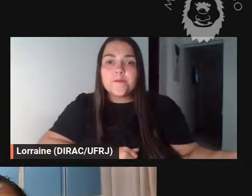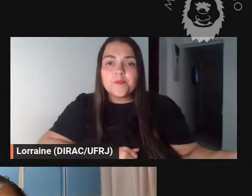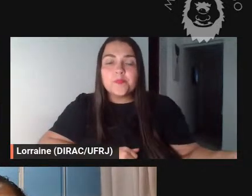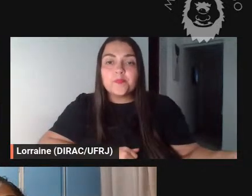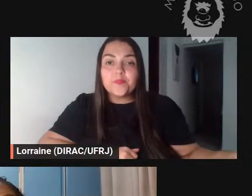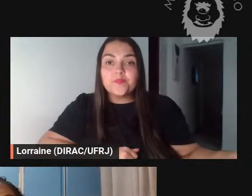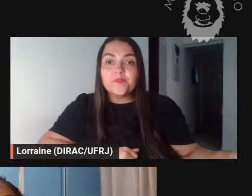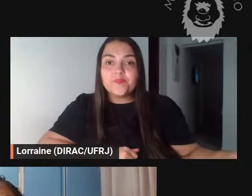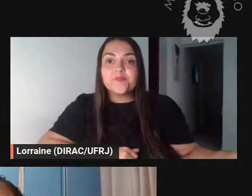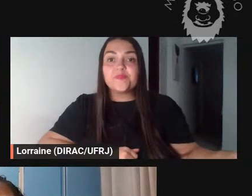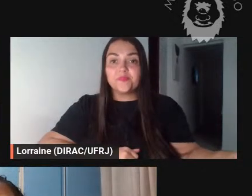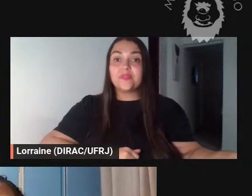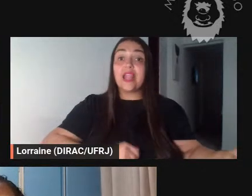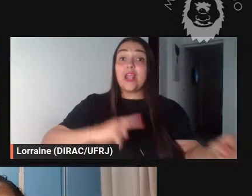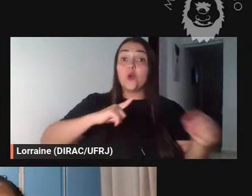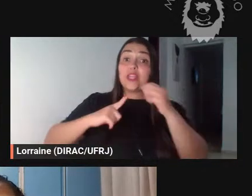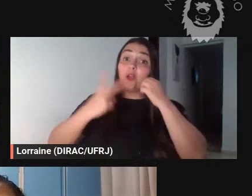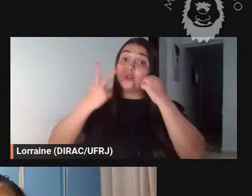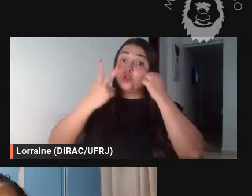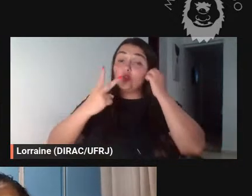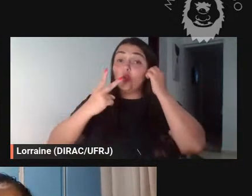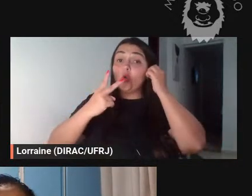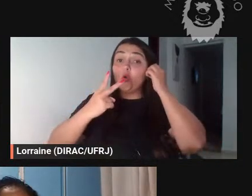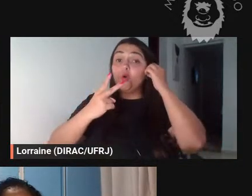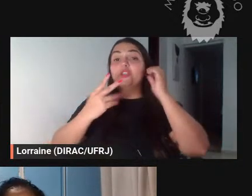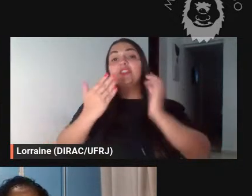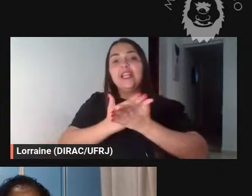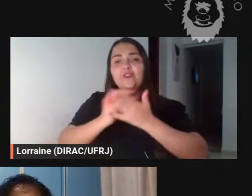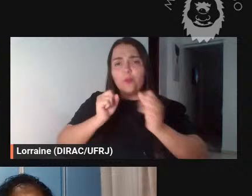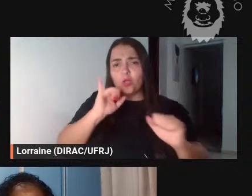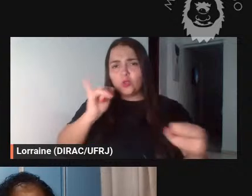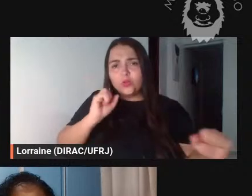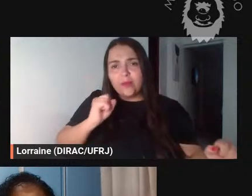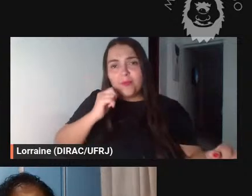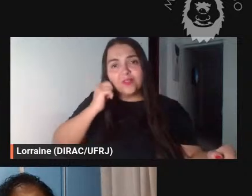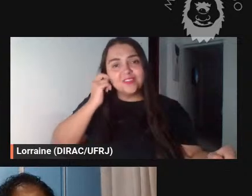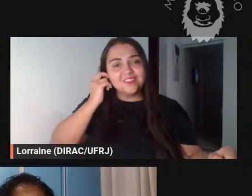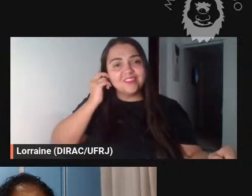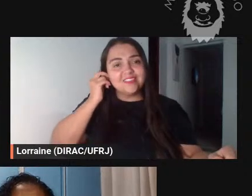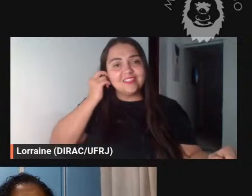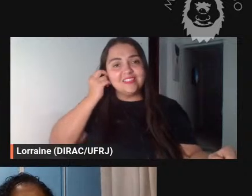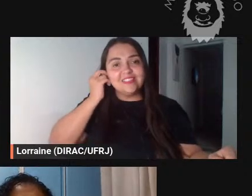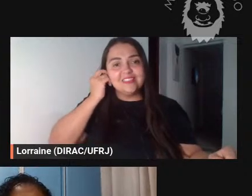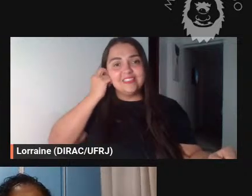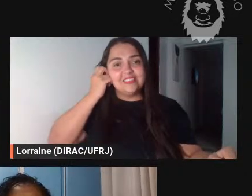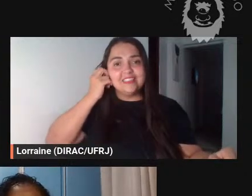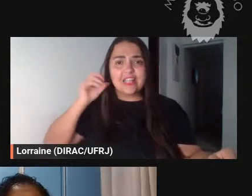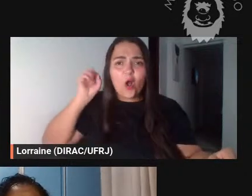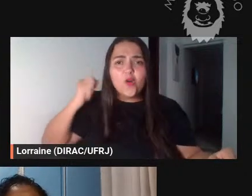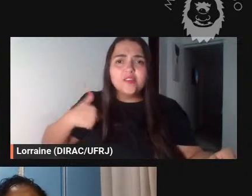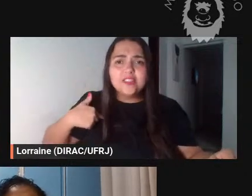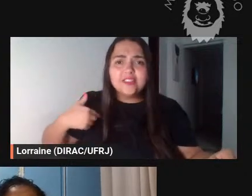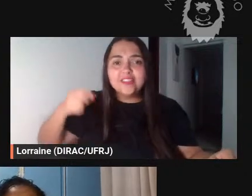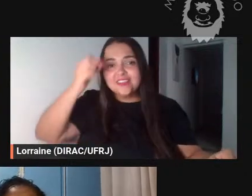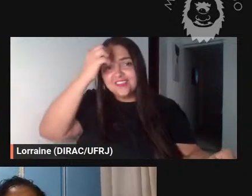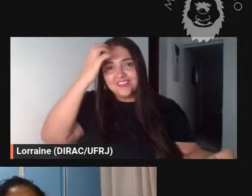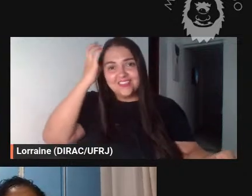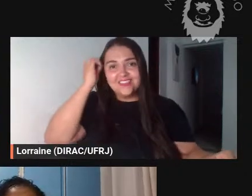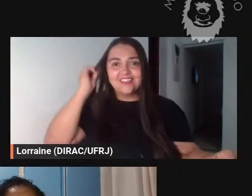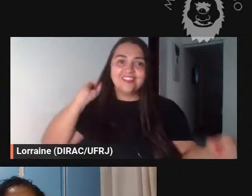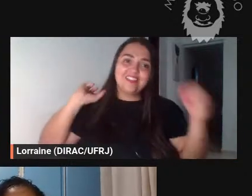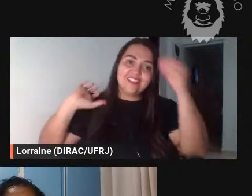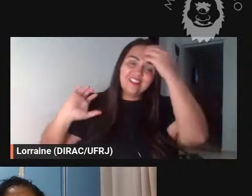inclusive pode contar a professora Maria Celeste será que ela está me ouvindo? estou eu quero